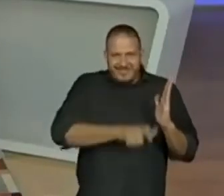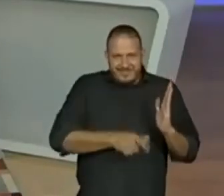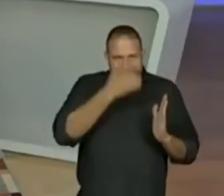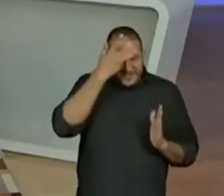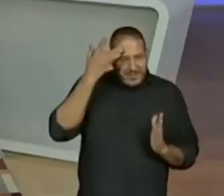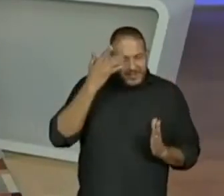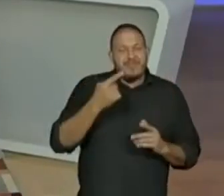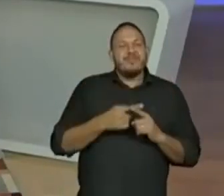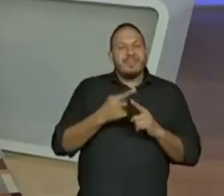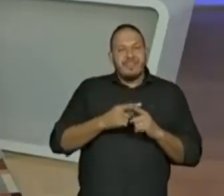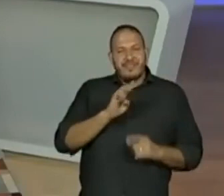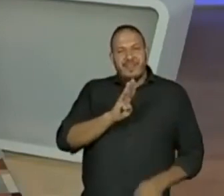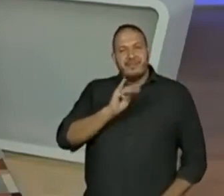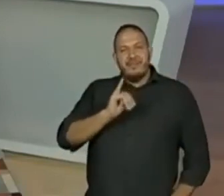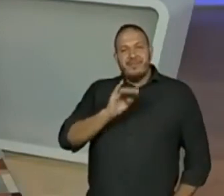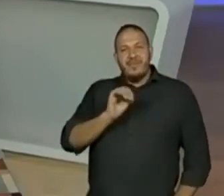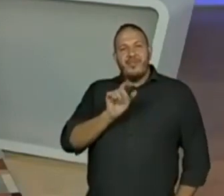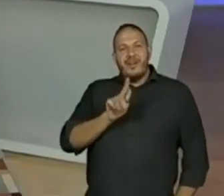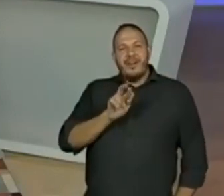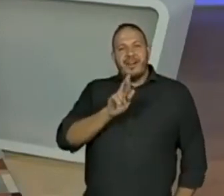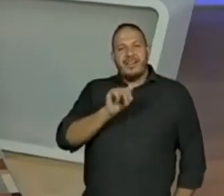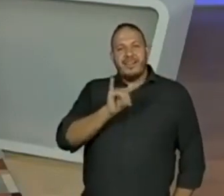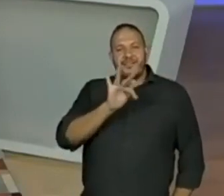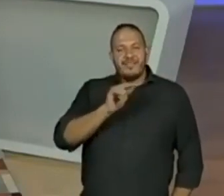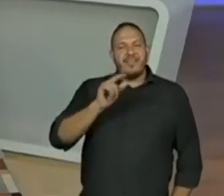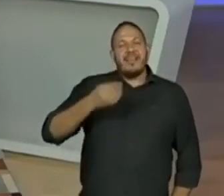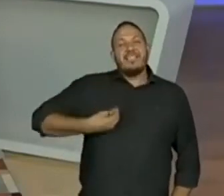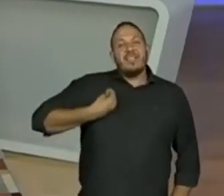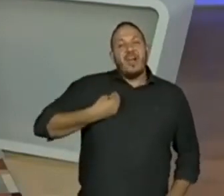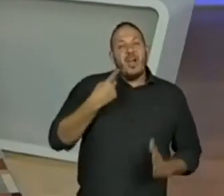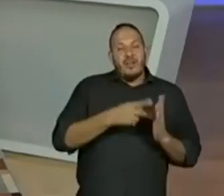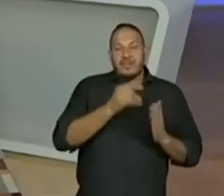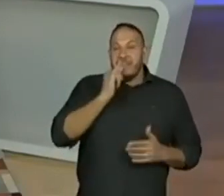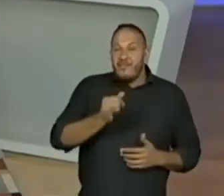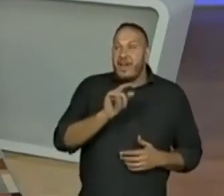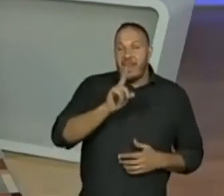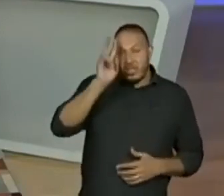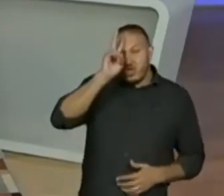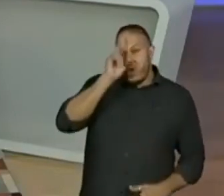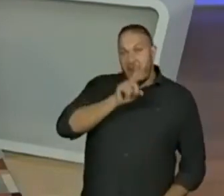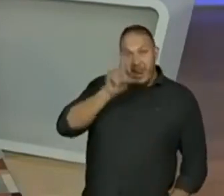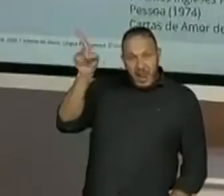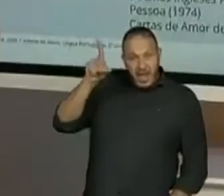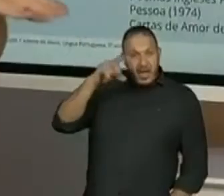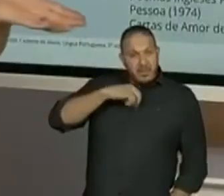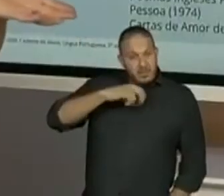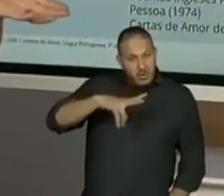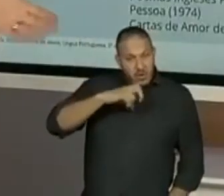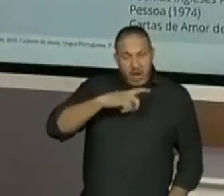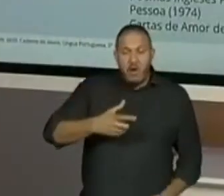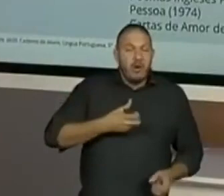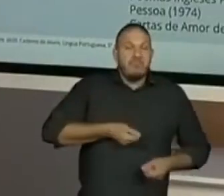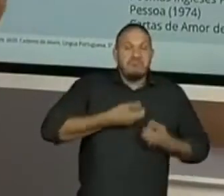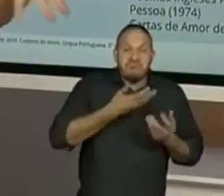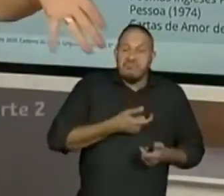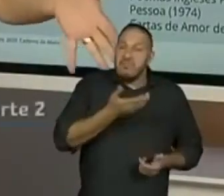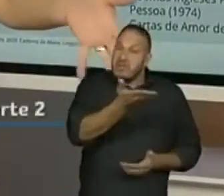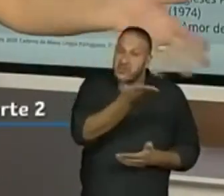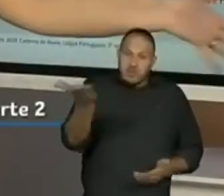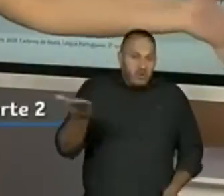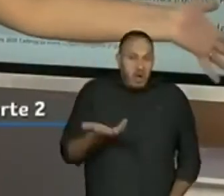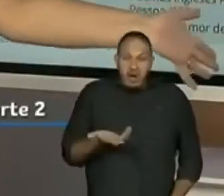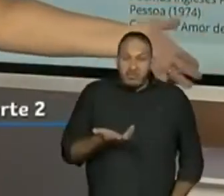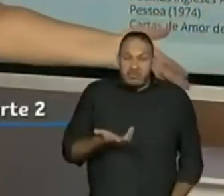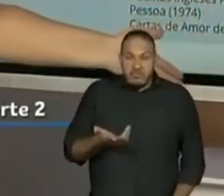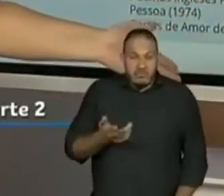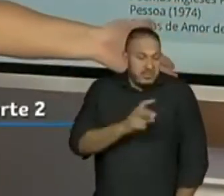parte, por que que eu quis destacar? Ele conta a história de Portugal por meio de poemas. A minha galerinha do quinto ano pode contar a história do